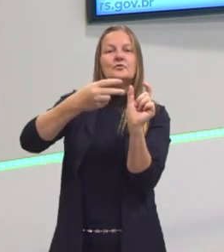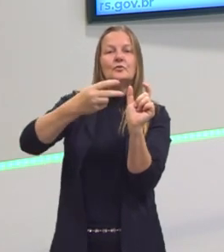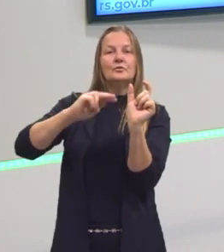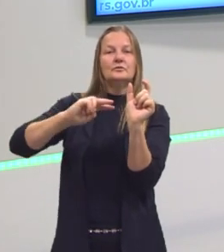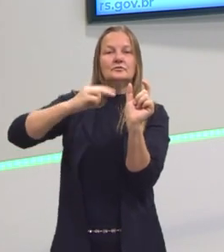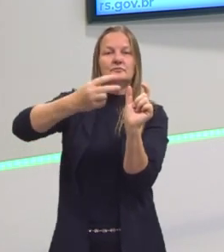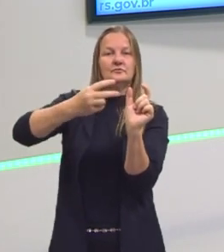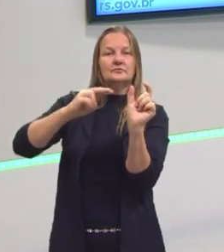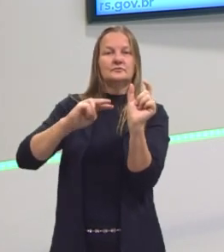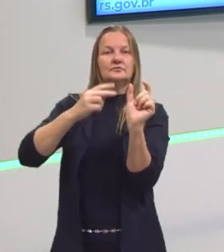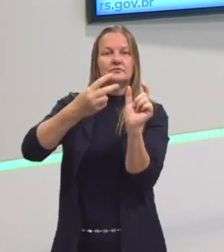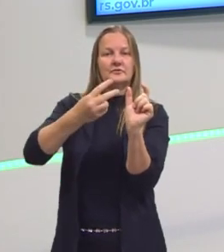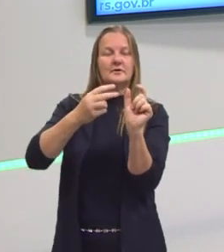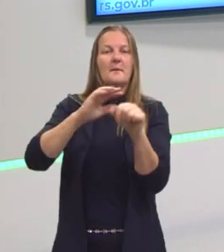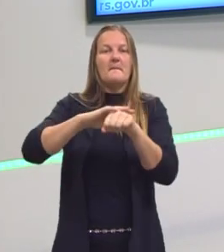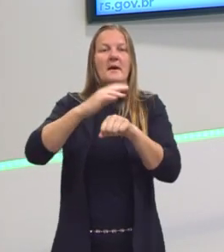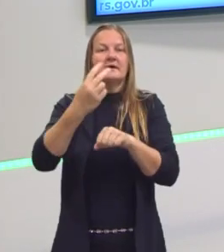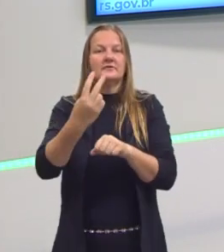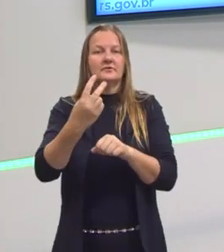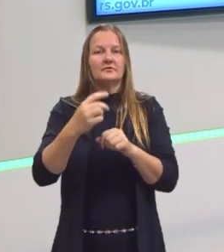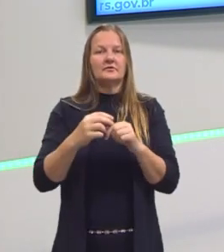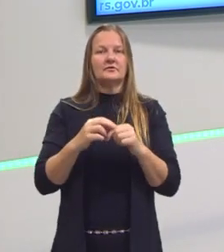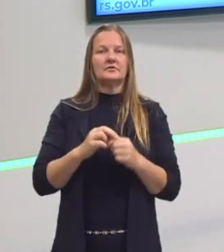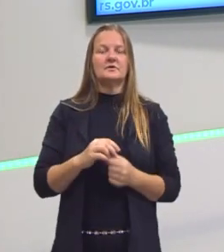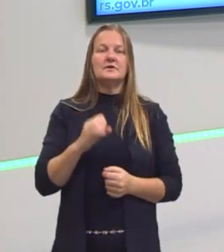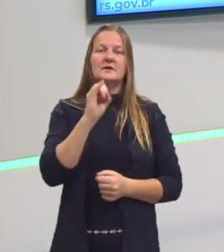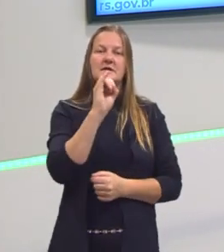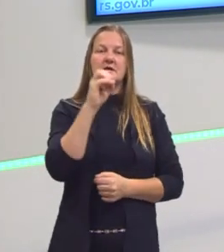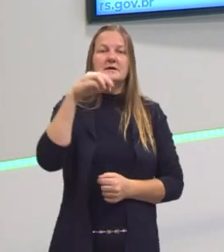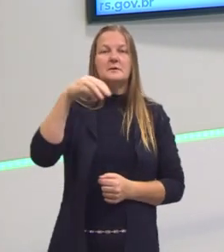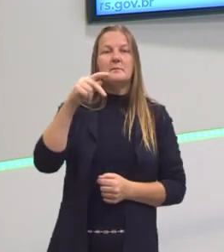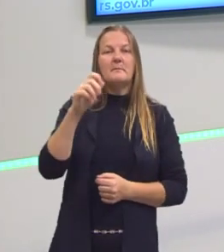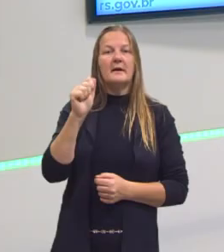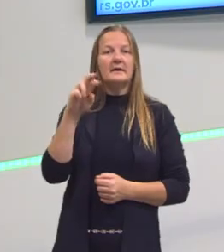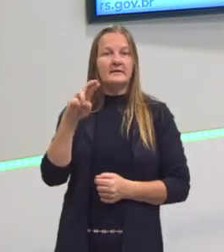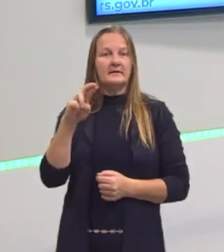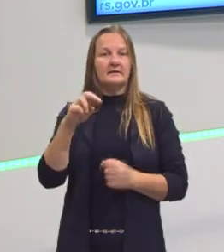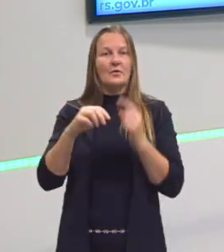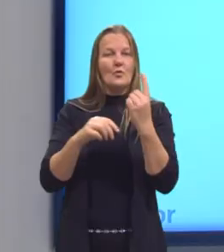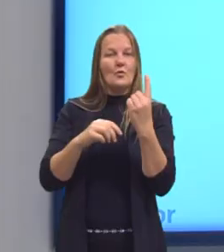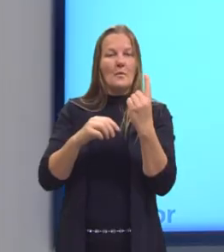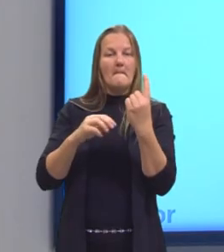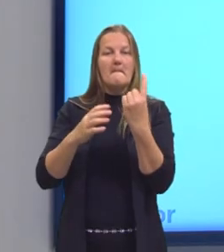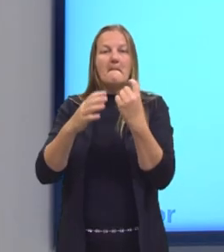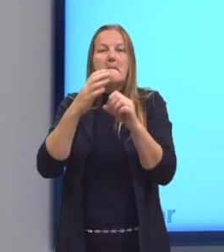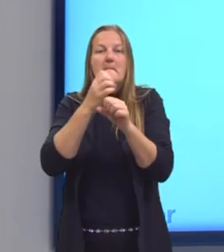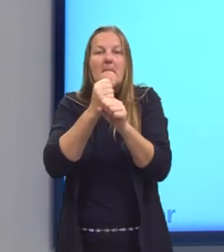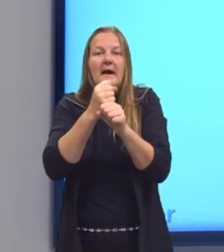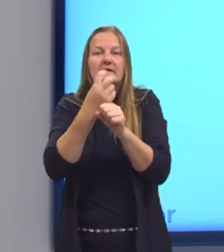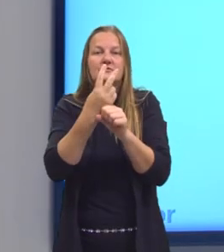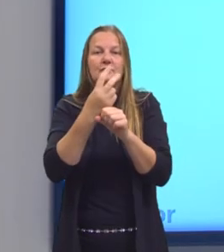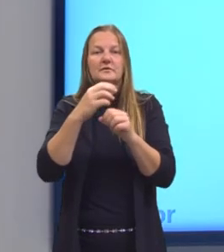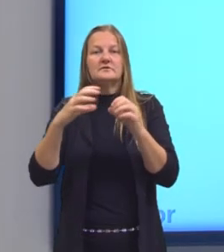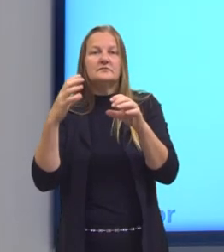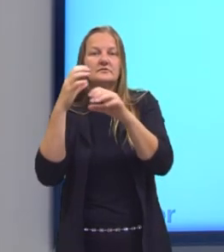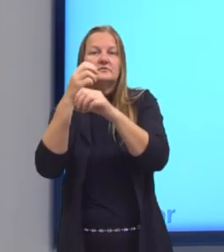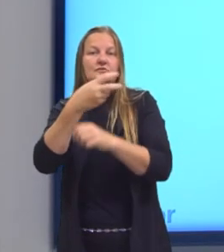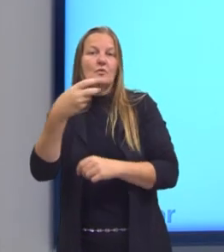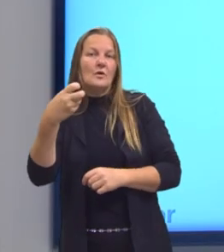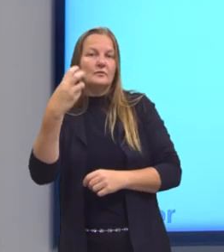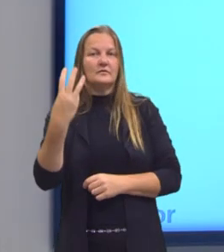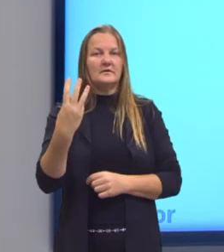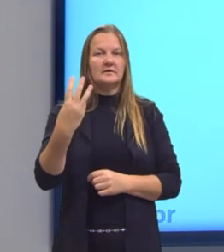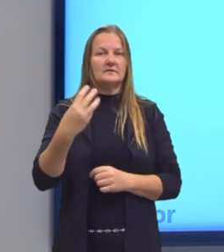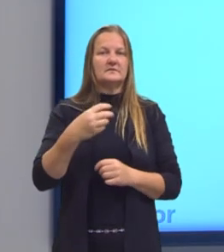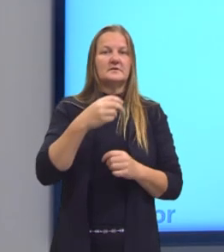né? A sequência dos ímpares começa por um. Se eu acrescentar dois, eu chego no próximo termo, que é o três. Se eu acrescentar dois, chego